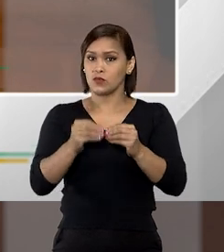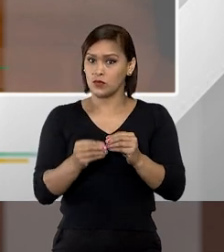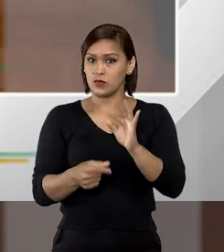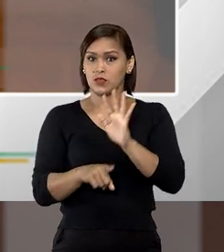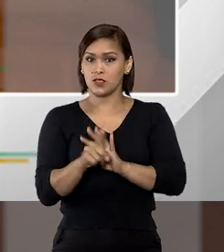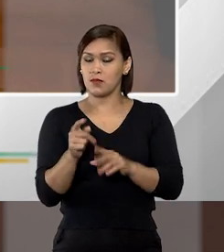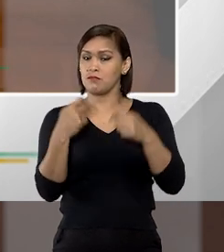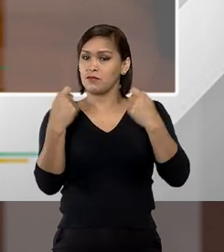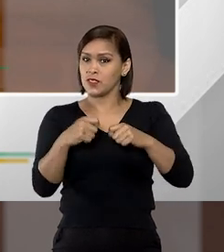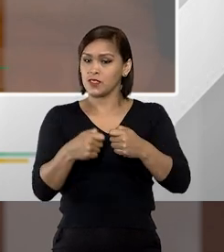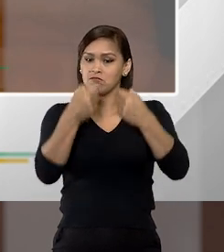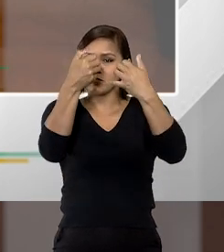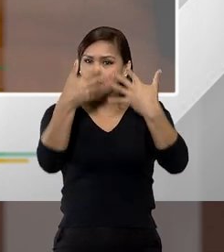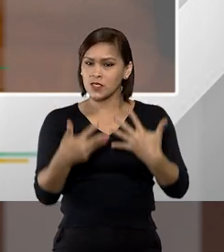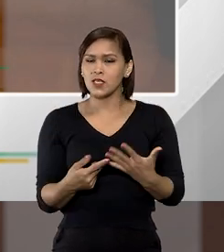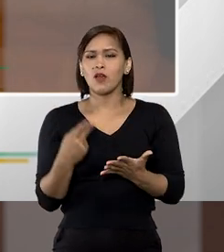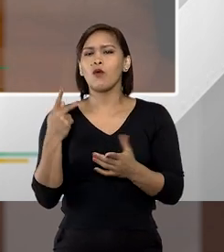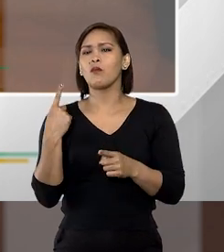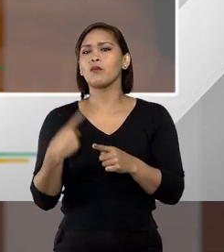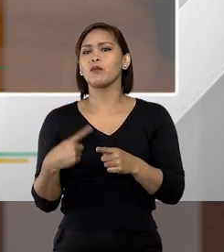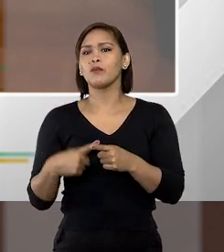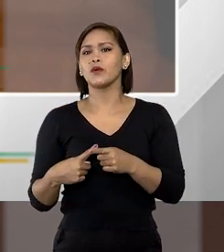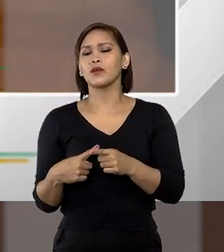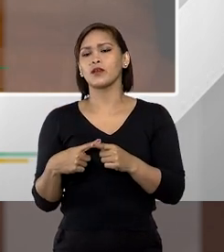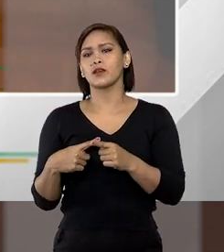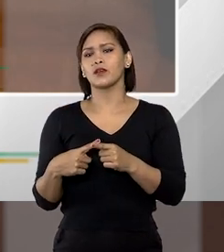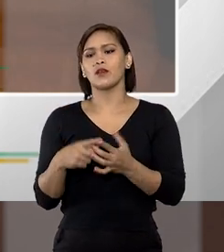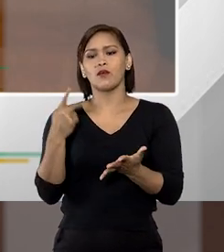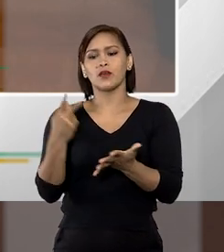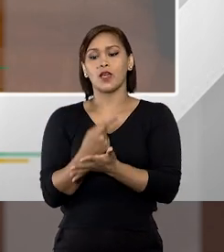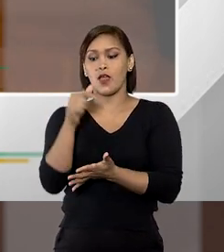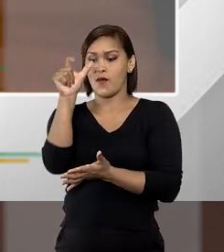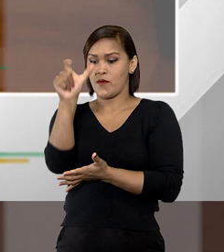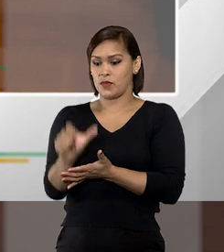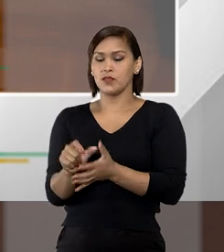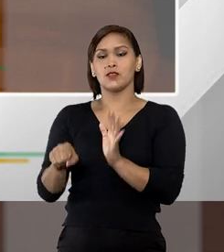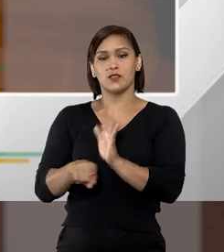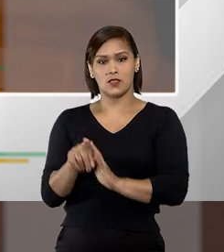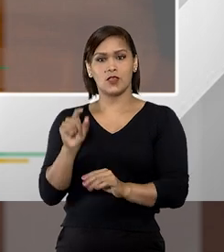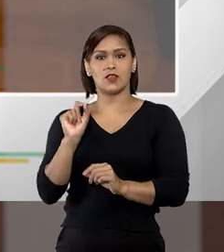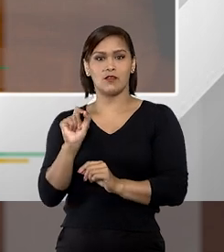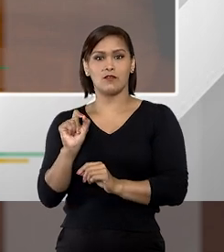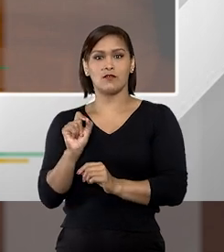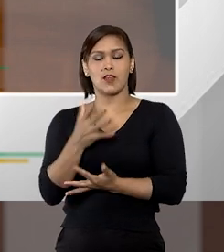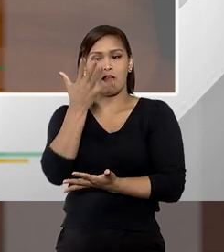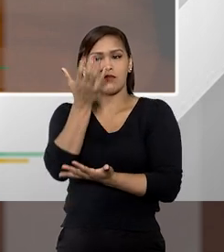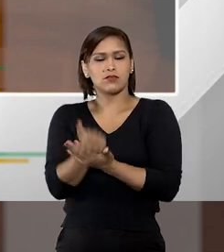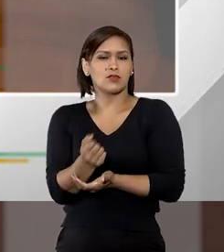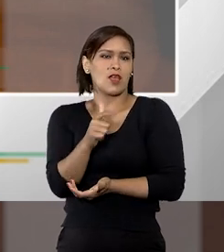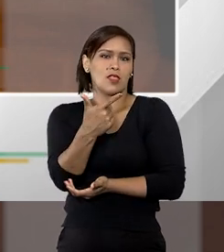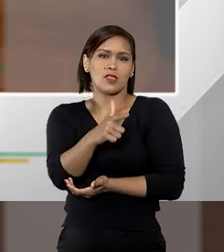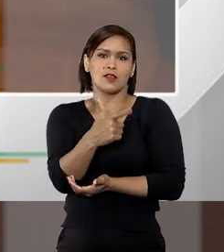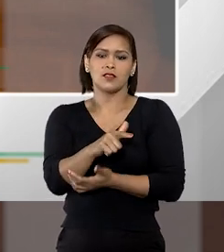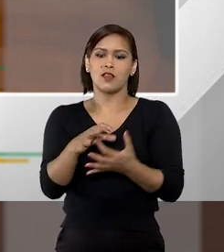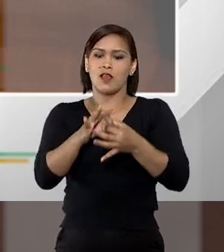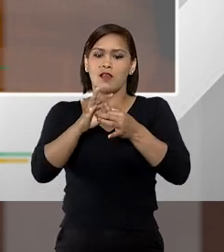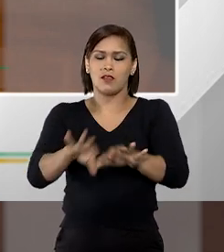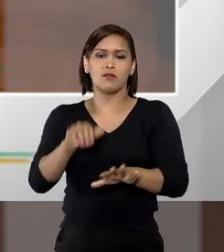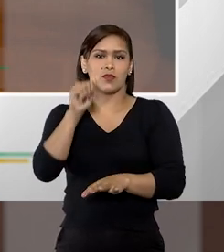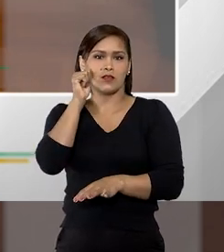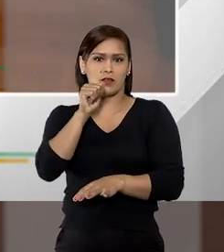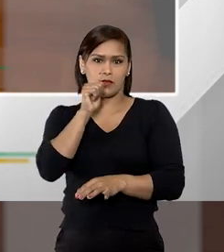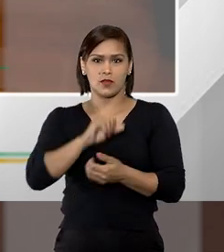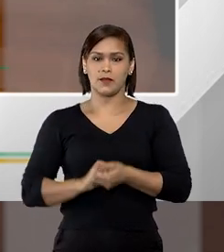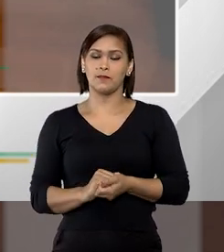a gente não está dizendo exatamente qual foi o fenômeno, porque o fenômeno que aconteceu aqui foi exatamente a não aceitação da autonomia da mulher,